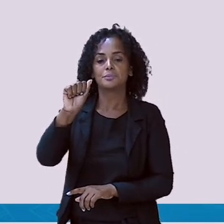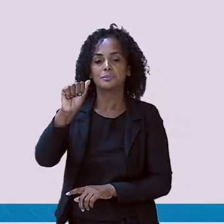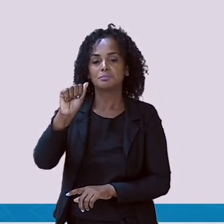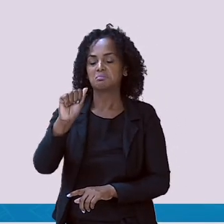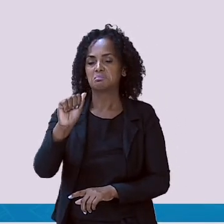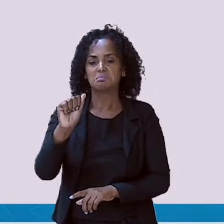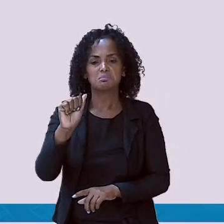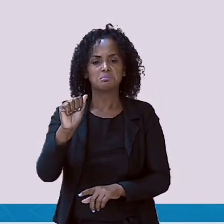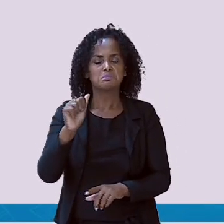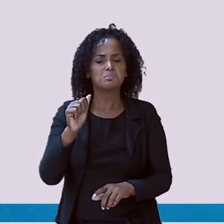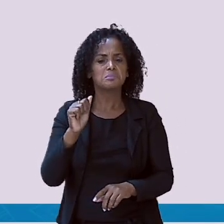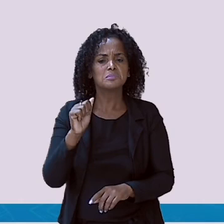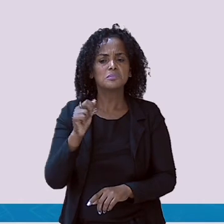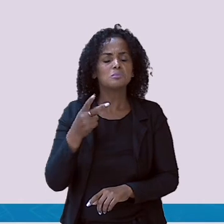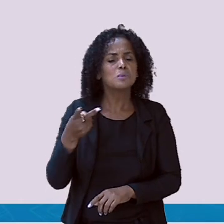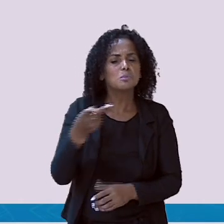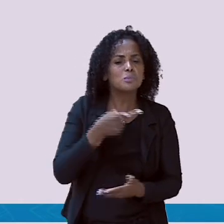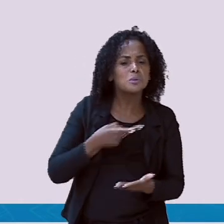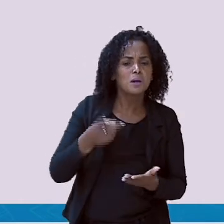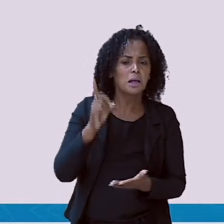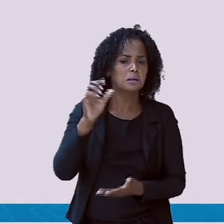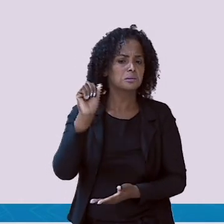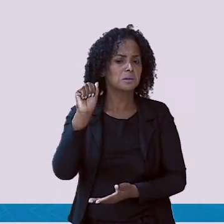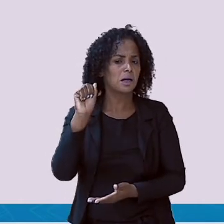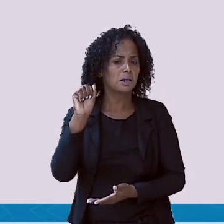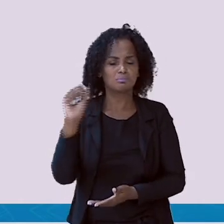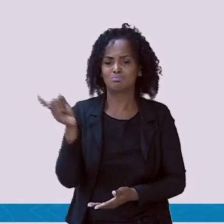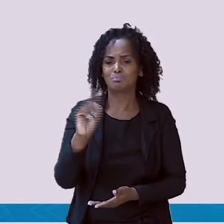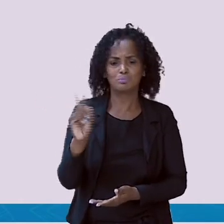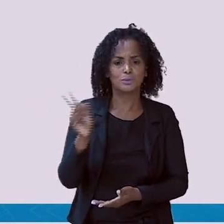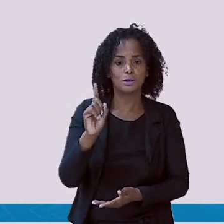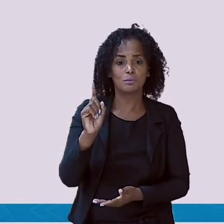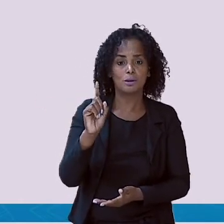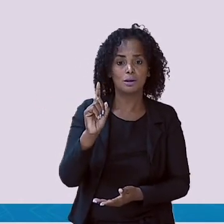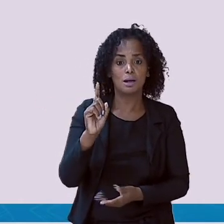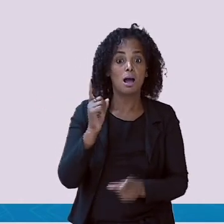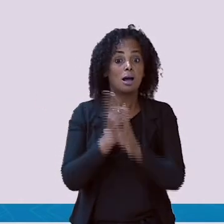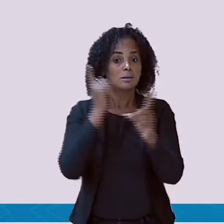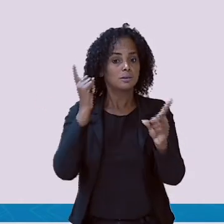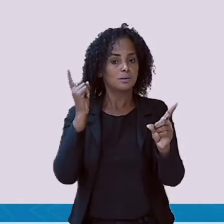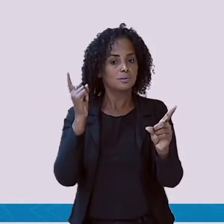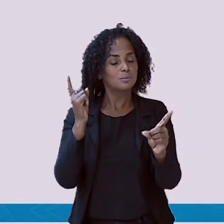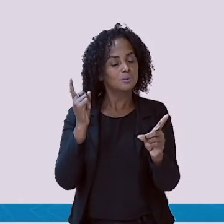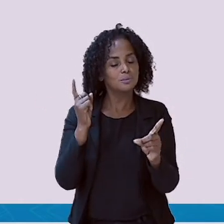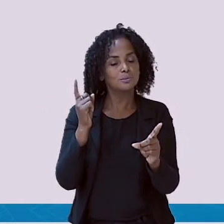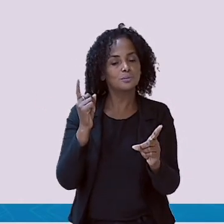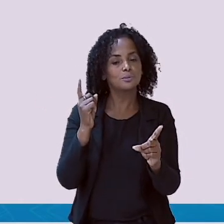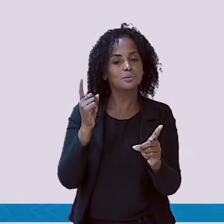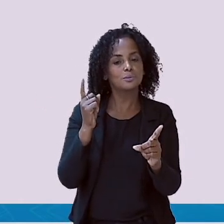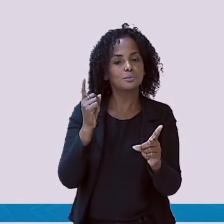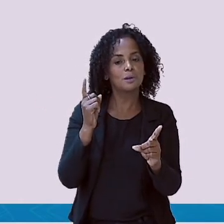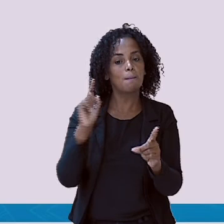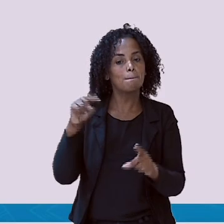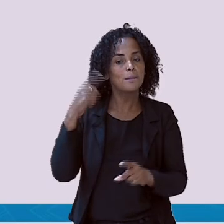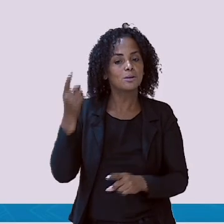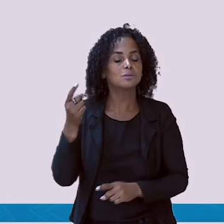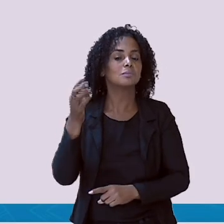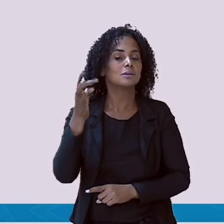Não é essa que eu quero. E aqui eu tenho a sílaba Tá. Letra T